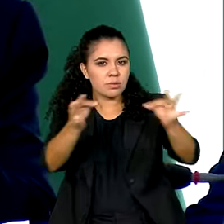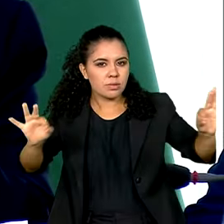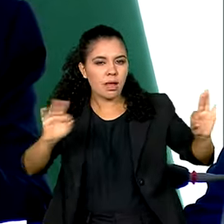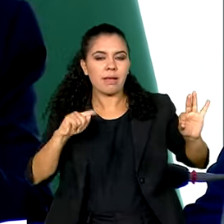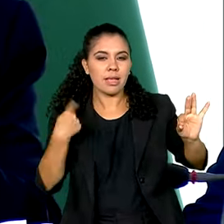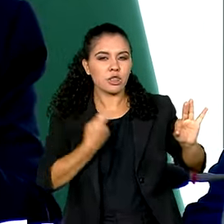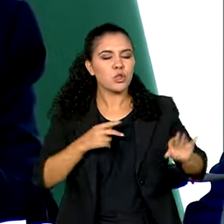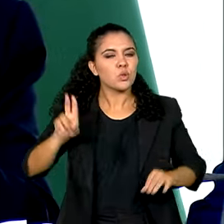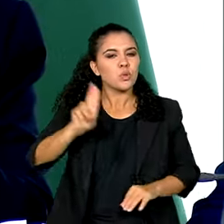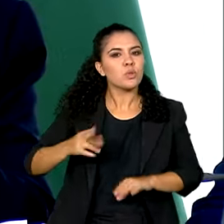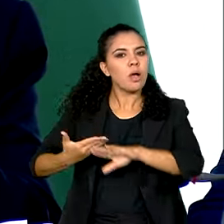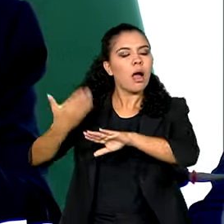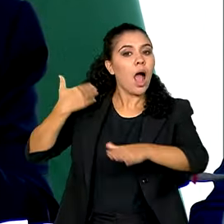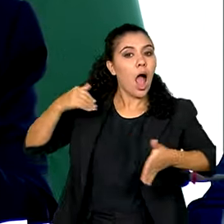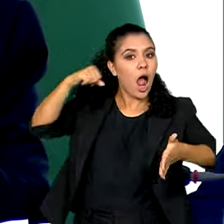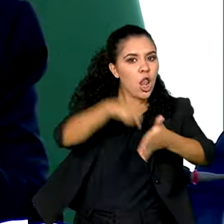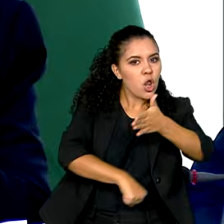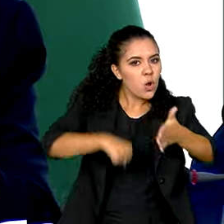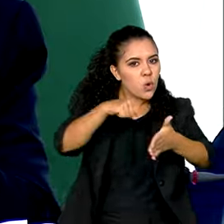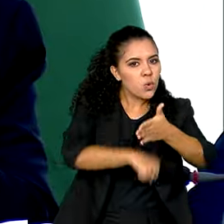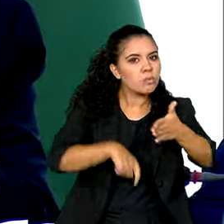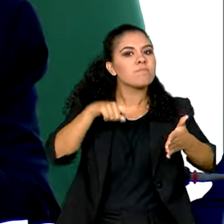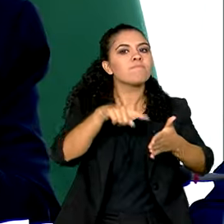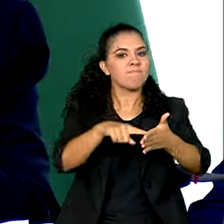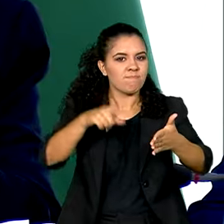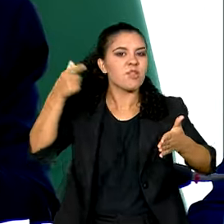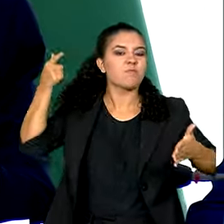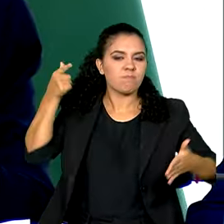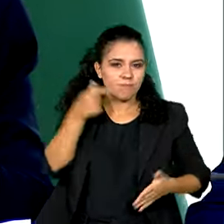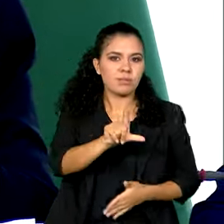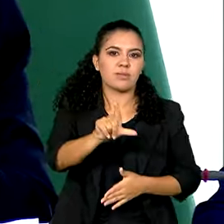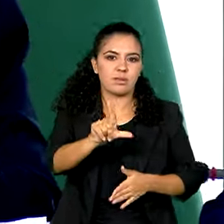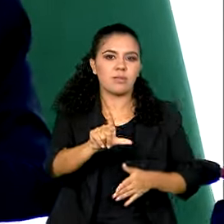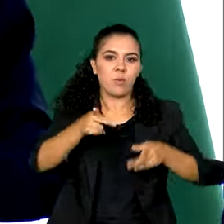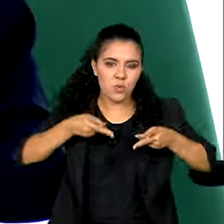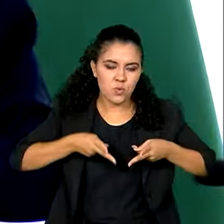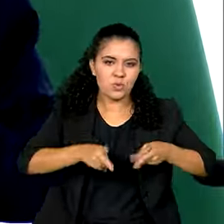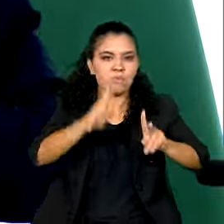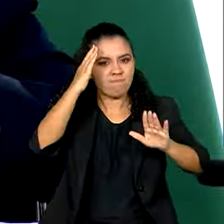atrás, a luta faz a lei e a luta fez essa lei. Parabéns.